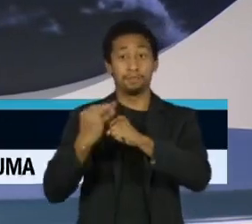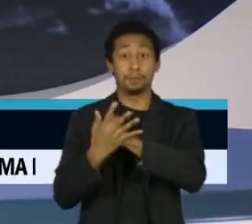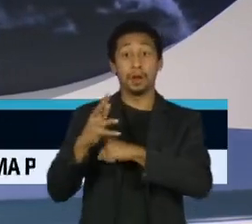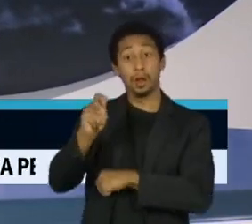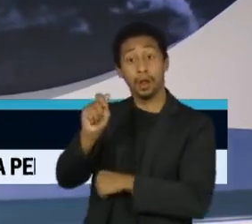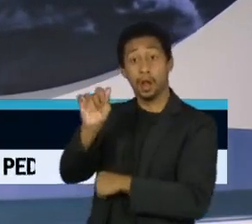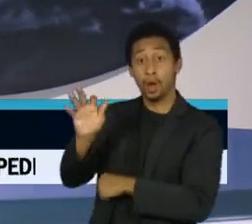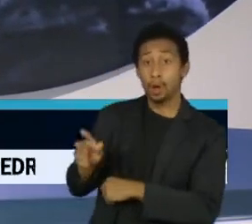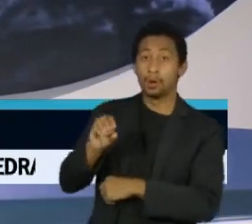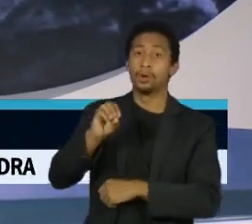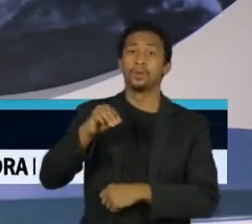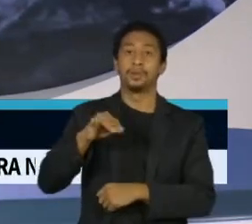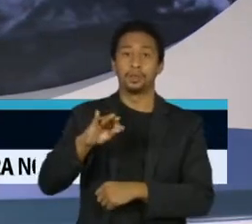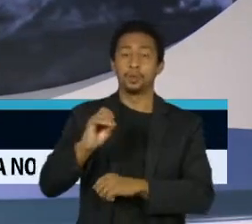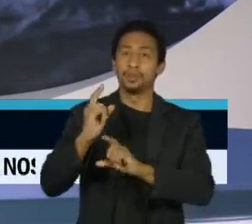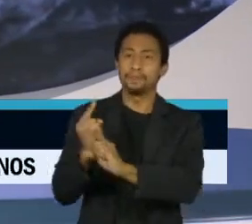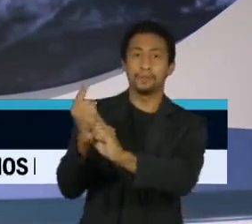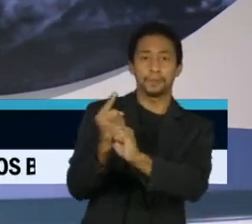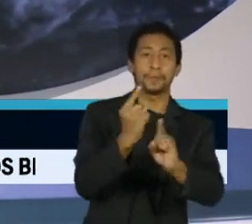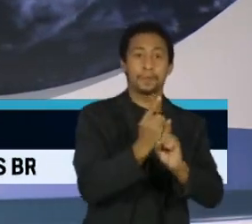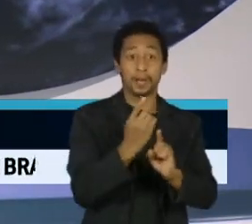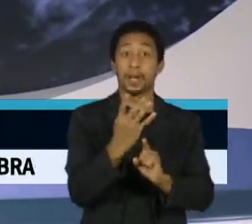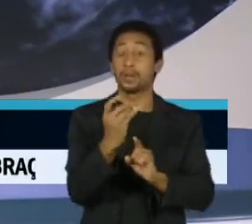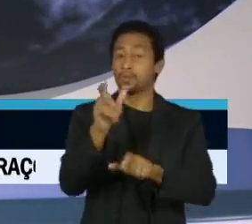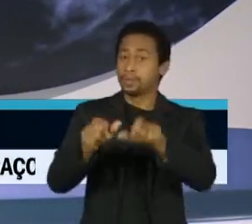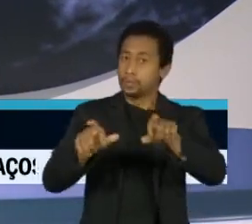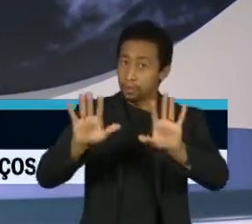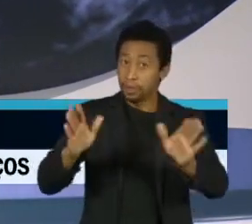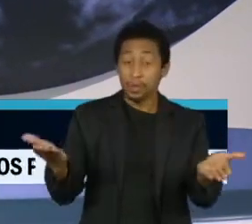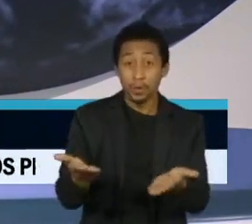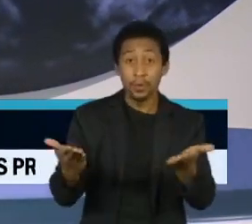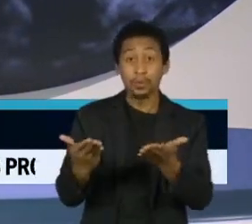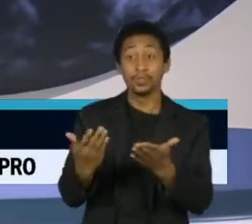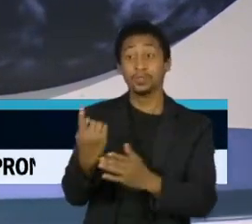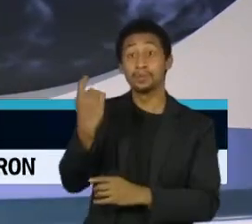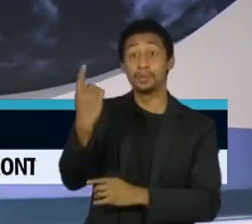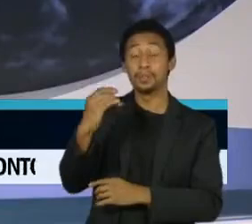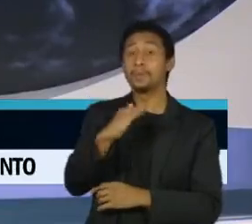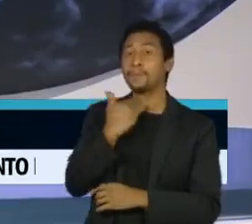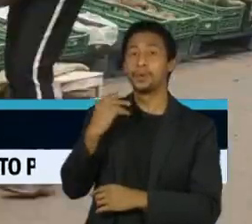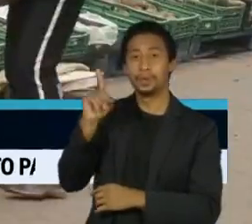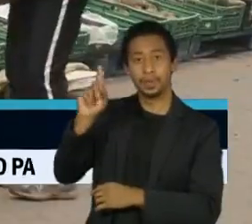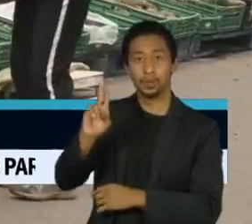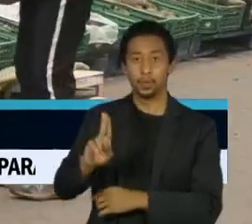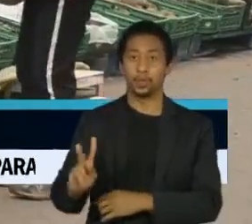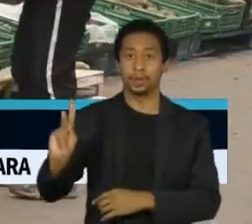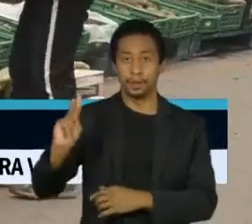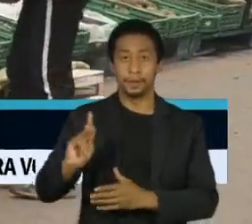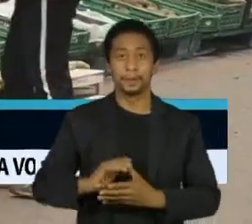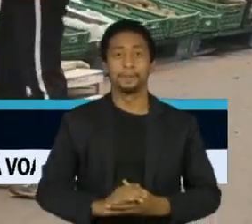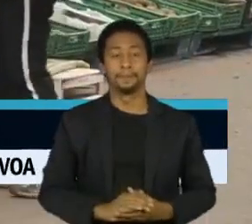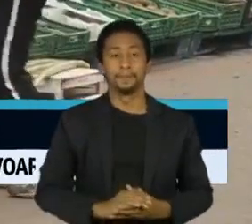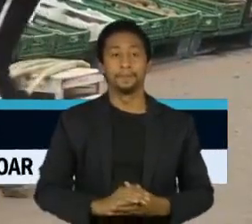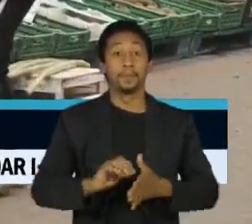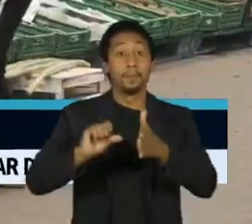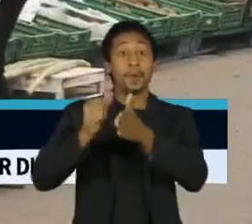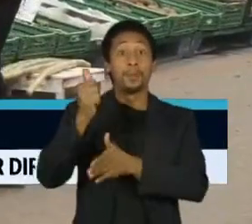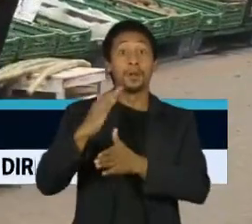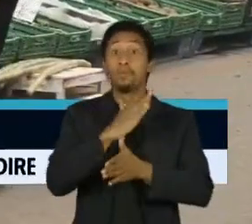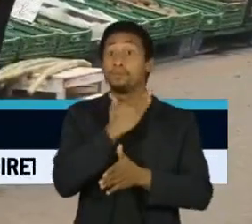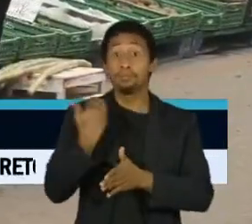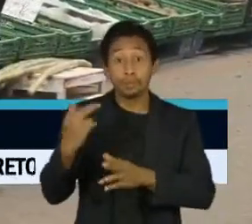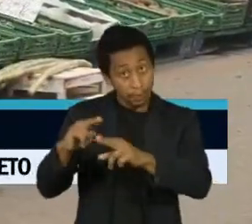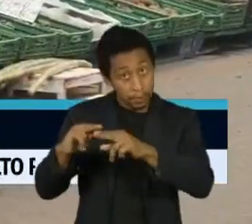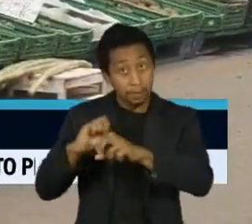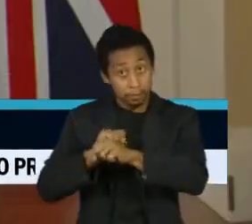casos confirmados no país. E hoje uma pessoa morreu vítima da nova cepa no Reino Unido. É a primeira morte de uma pessoa